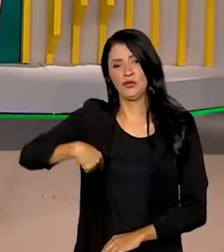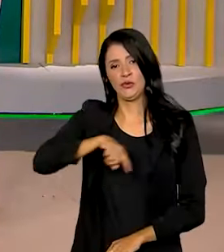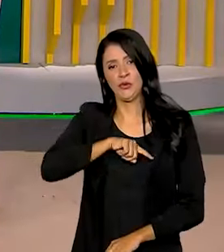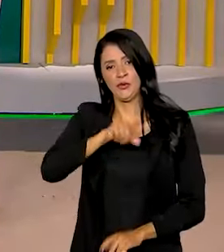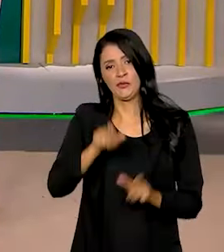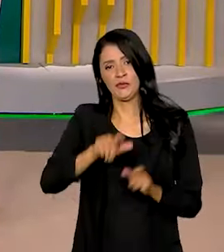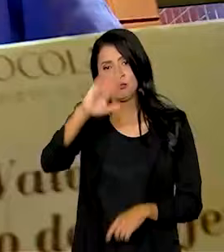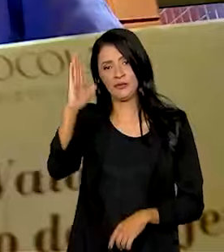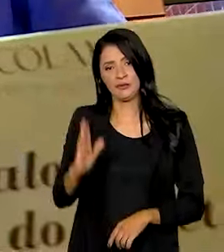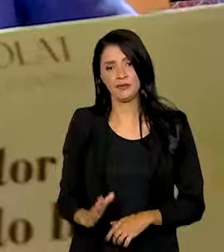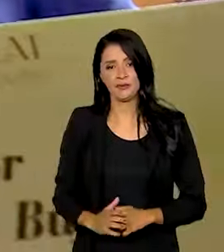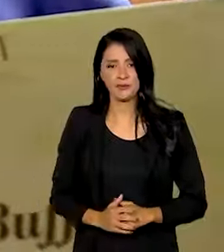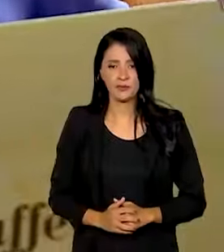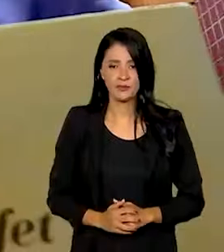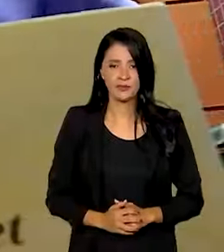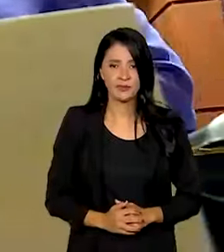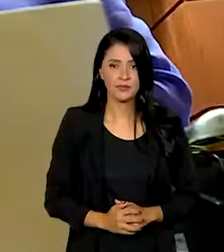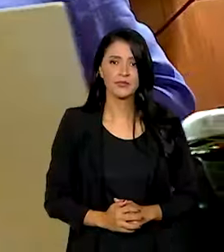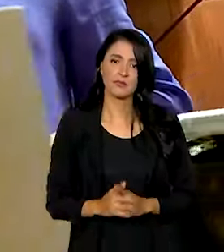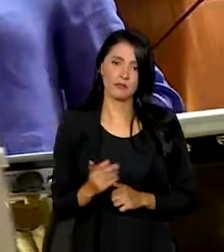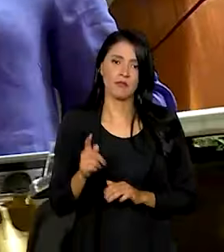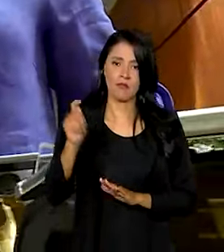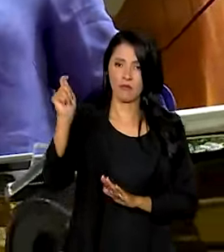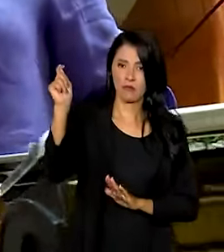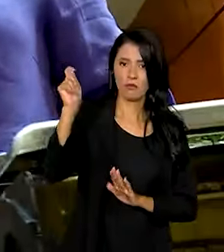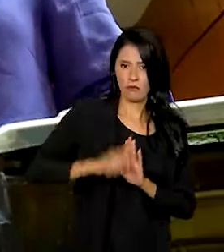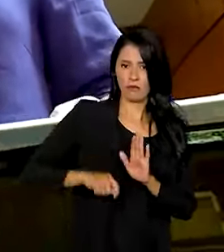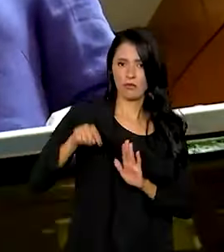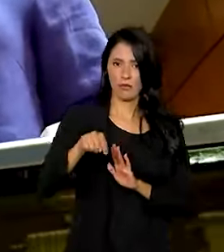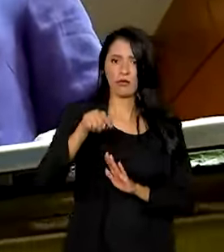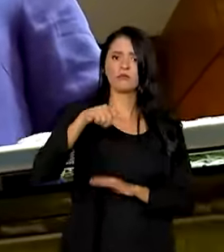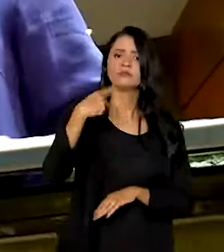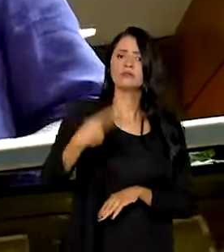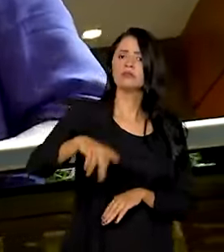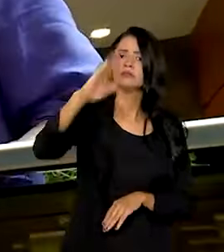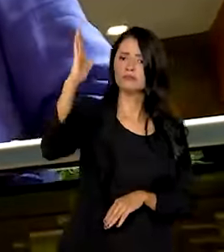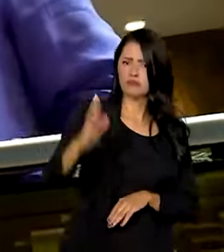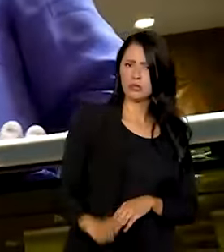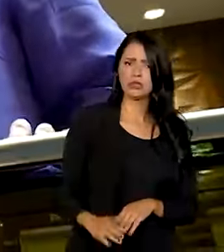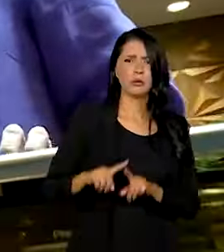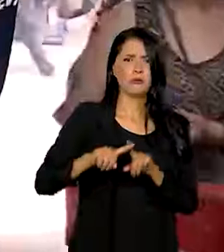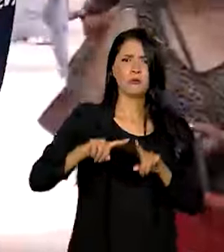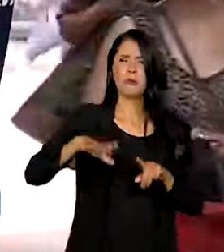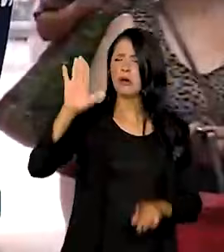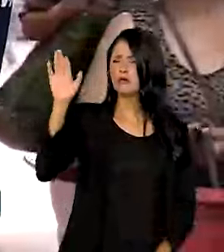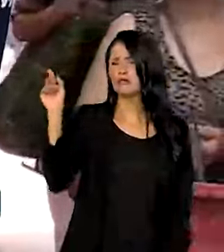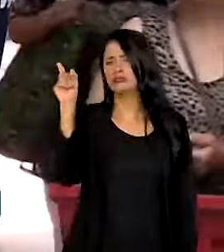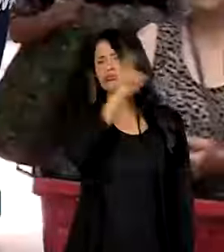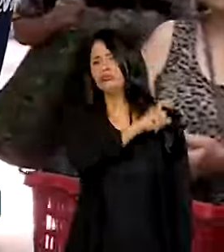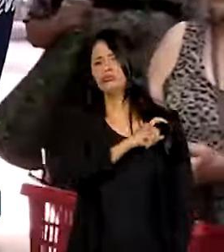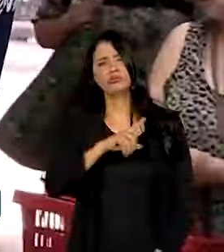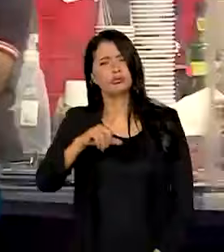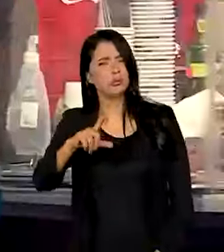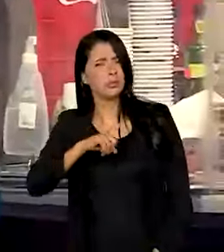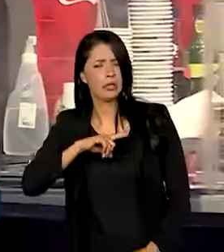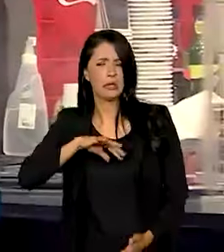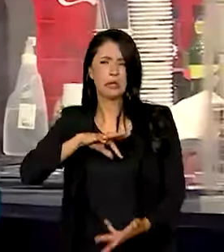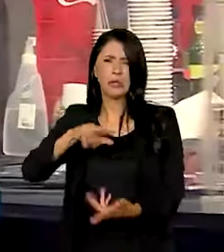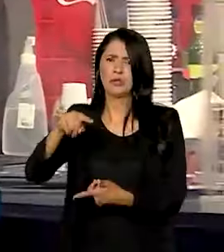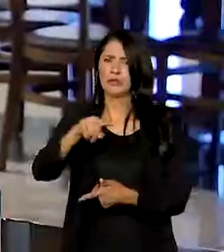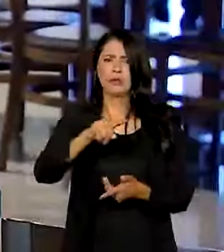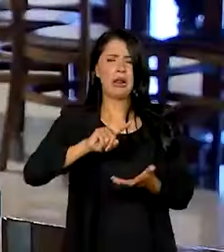brasileiros. A carga tributária no Brasil é uma das mais complexas do mundo. São tantos